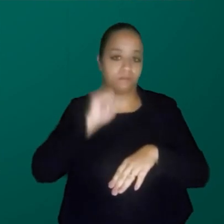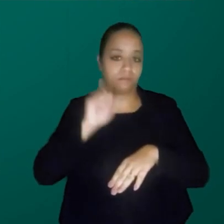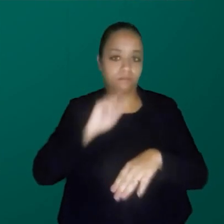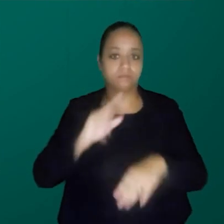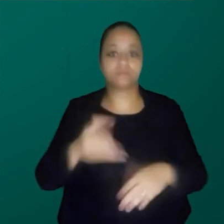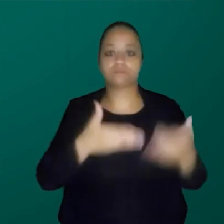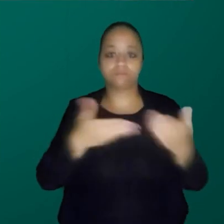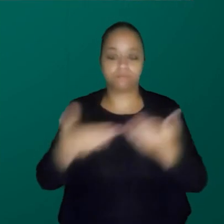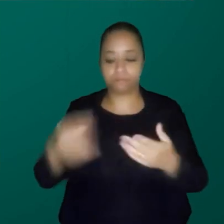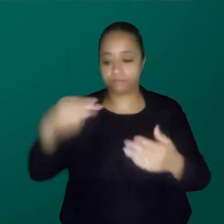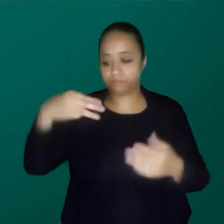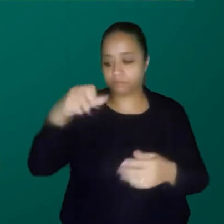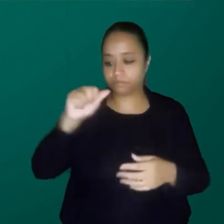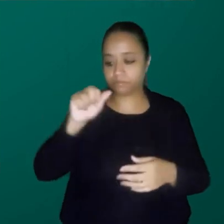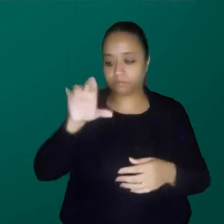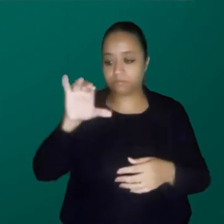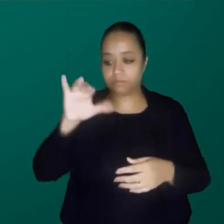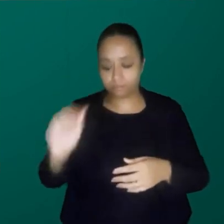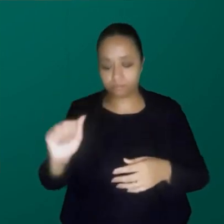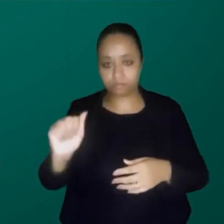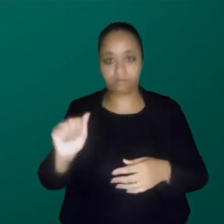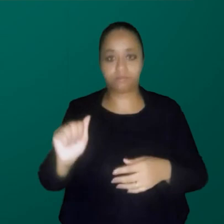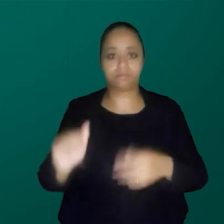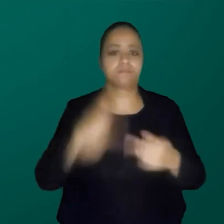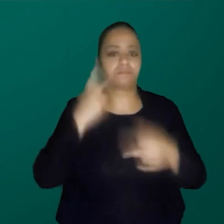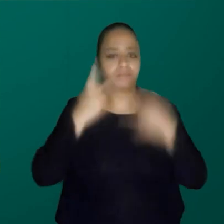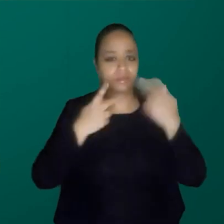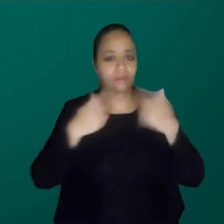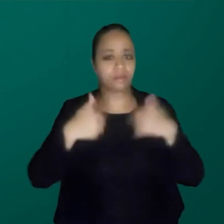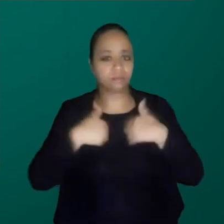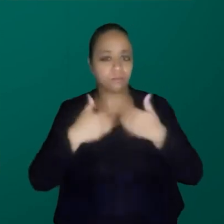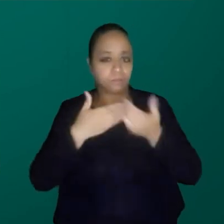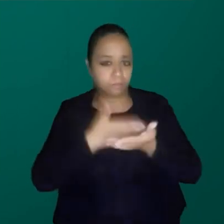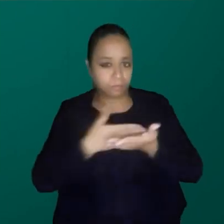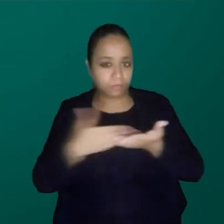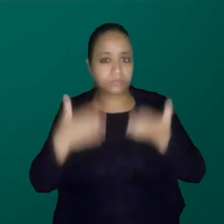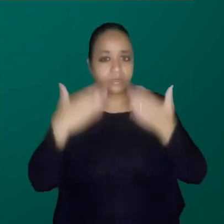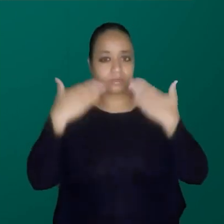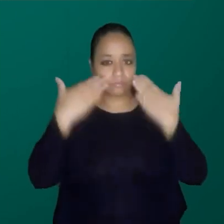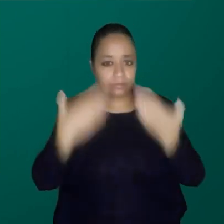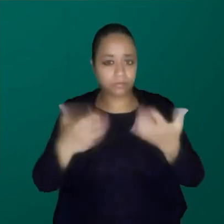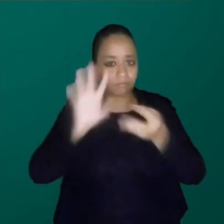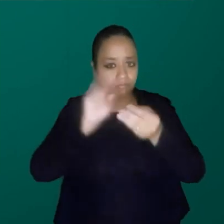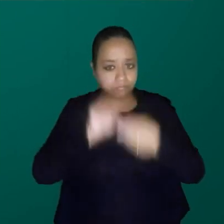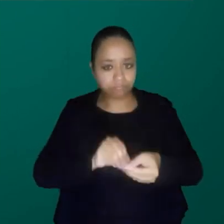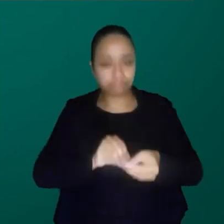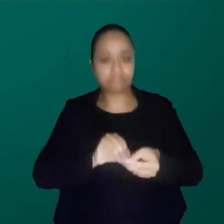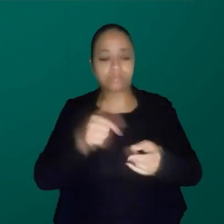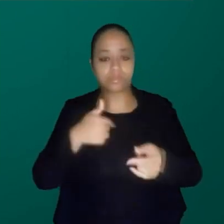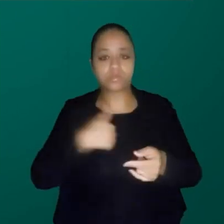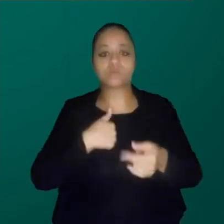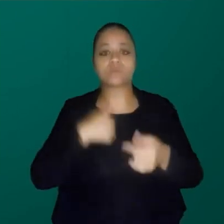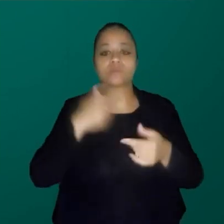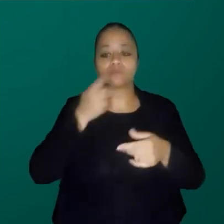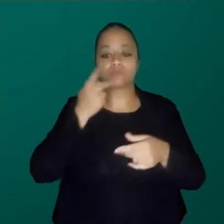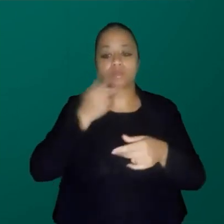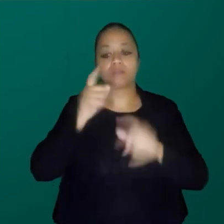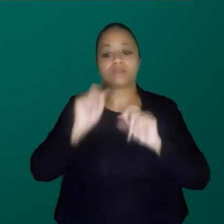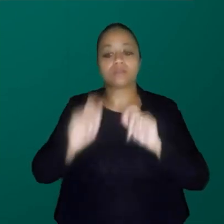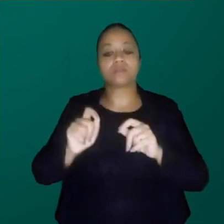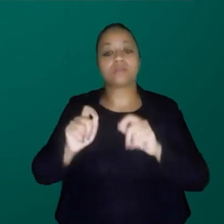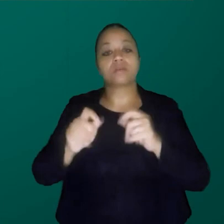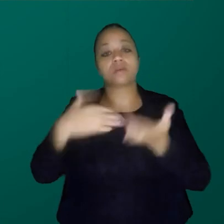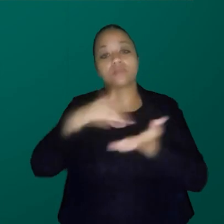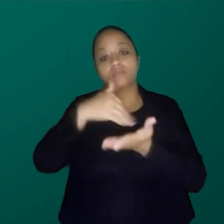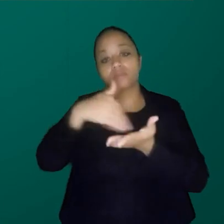palavra, então, à Márcia. Como foi dito, sou... Só para uma breve apresentação, já que eu estou nessa posição, eu queria deixar à disposição